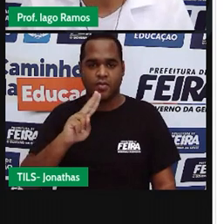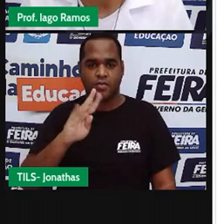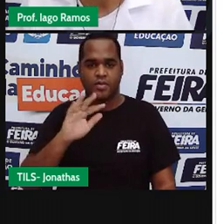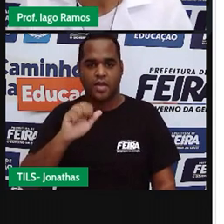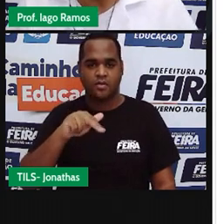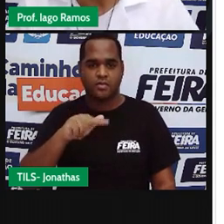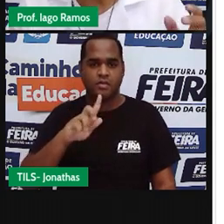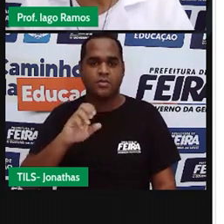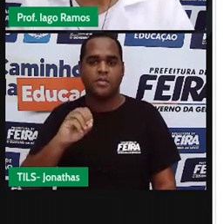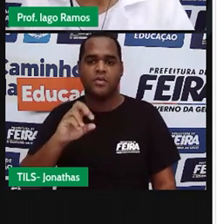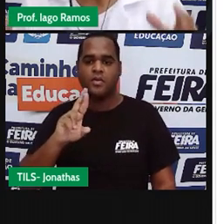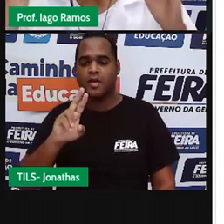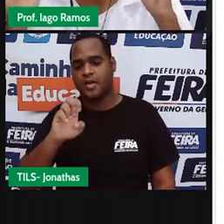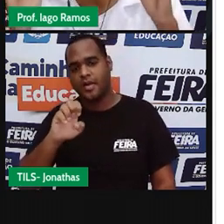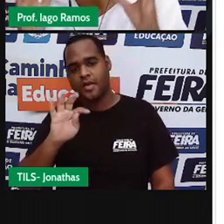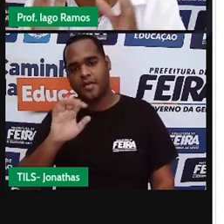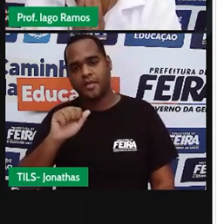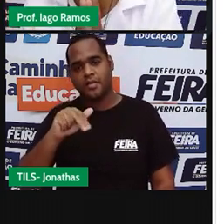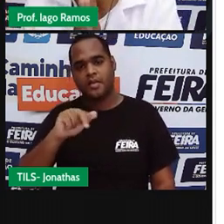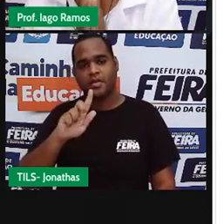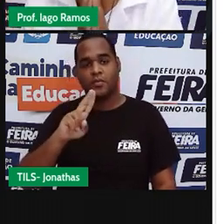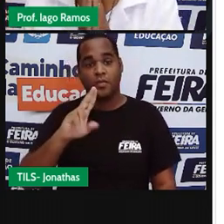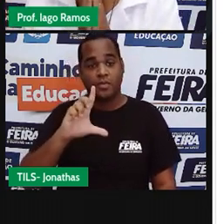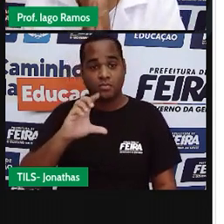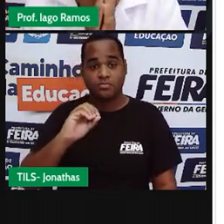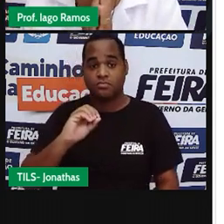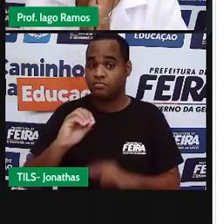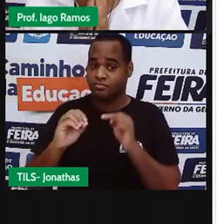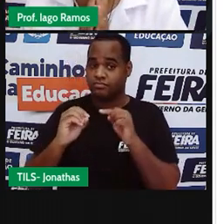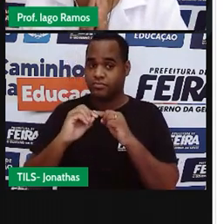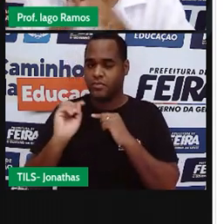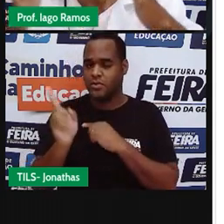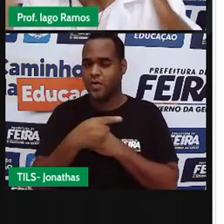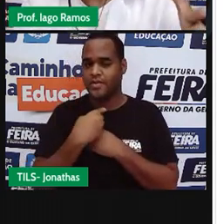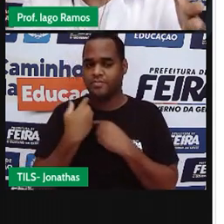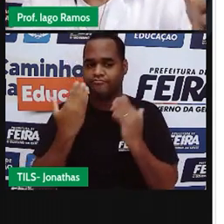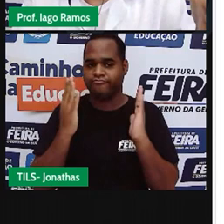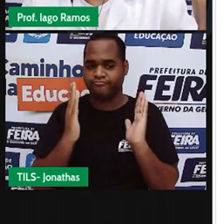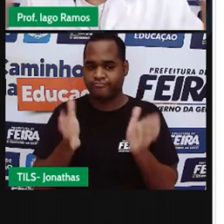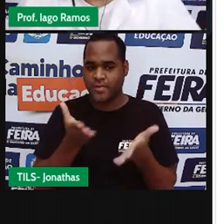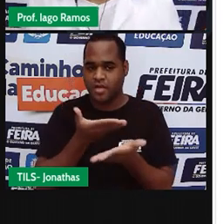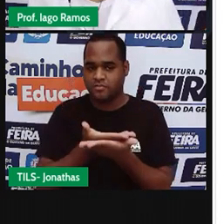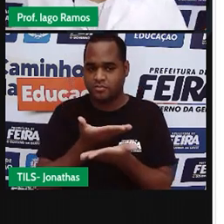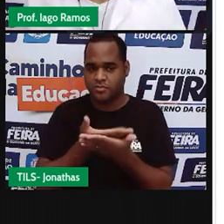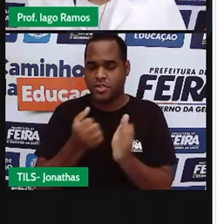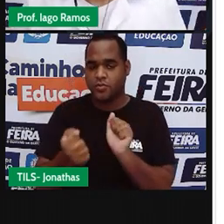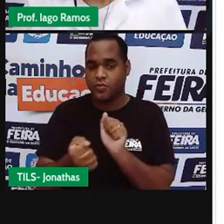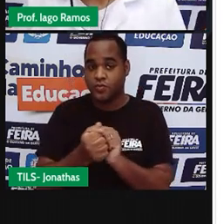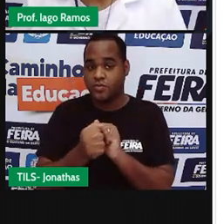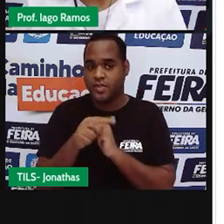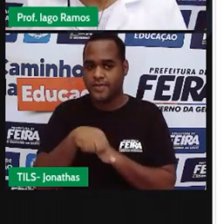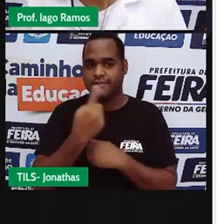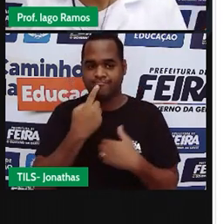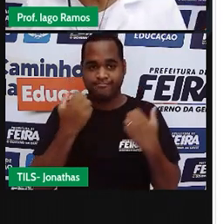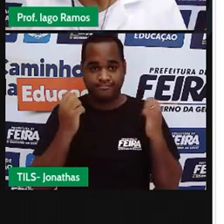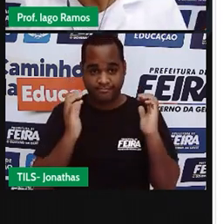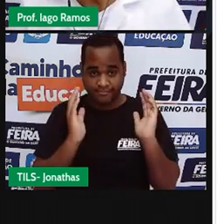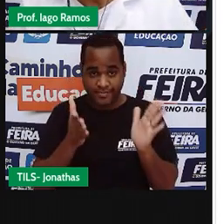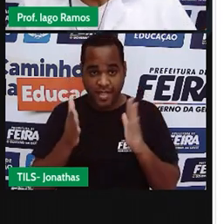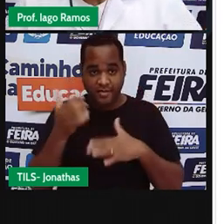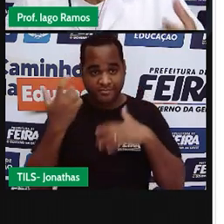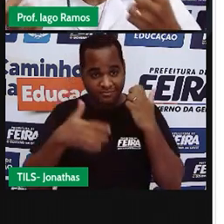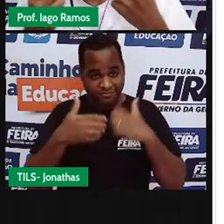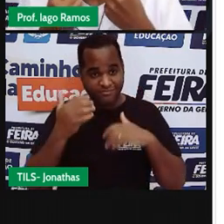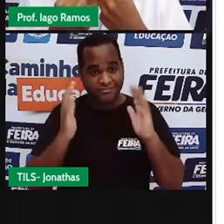ele é retângulo? Essa aula, a gente já estudou juntos e você já deve ter passado por essa aula, tá?